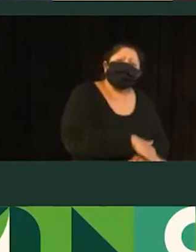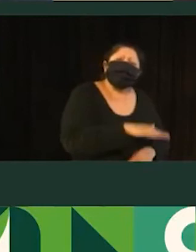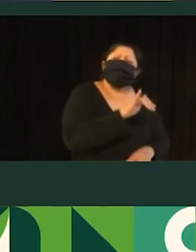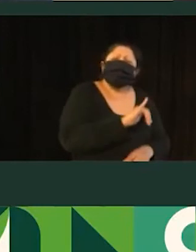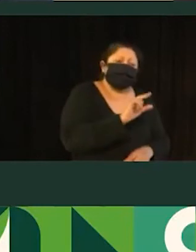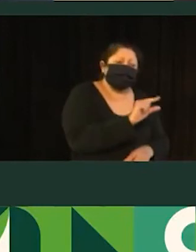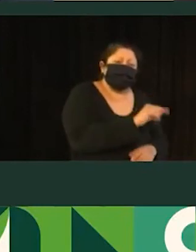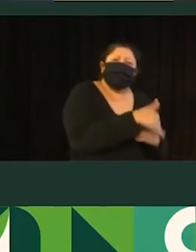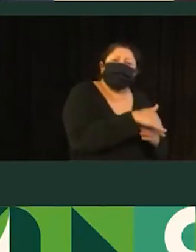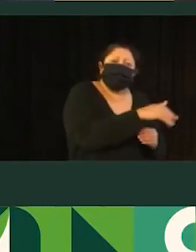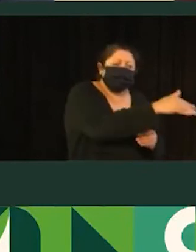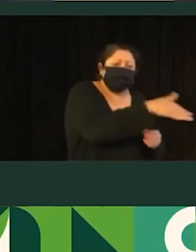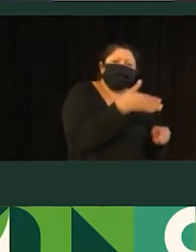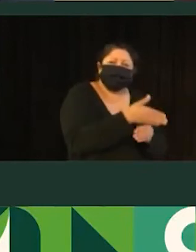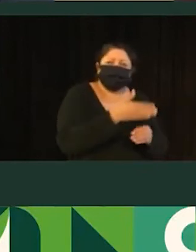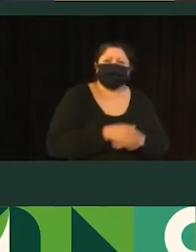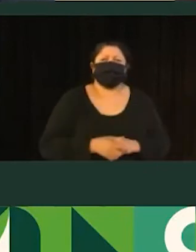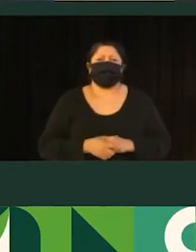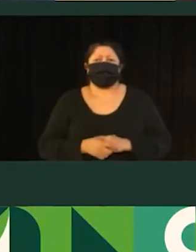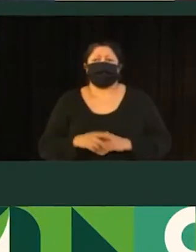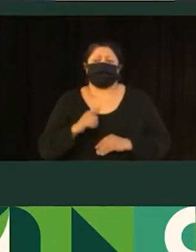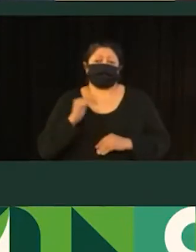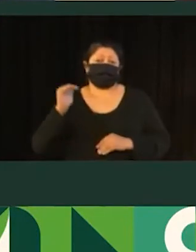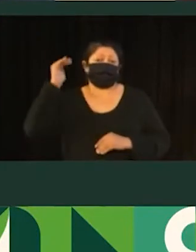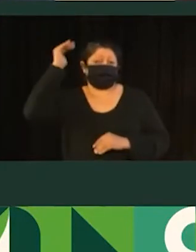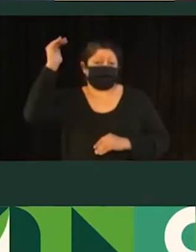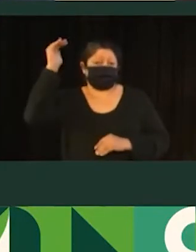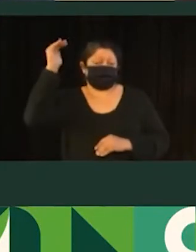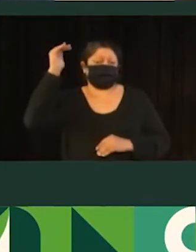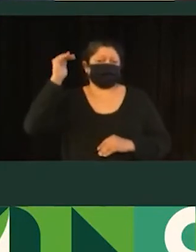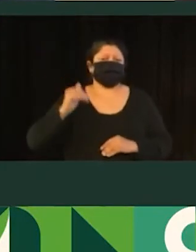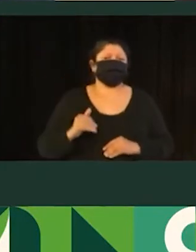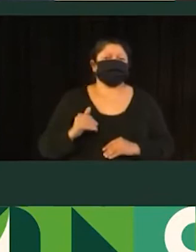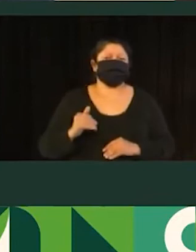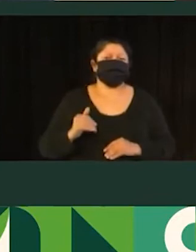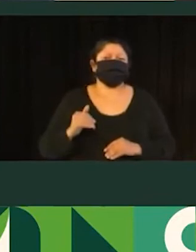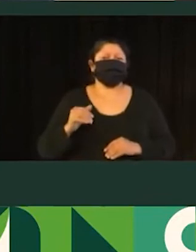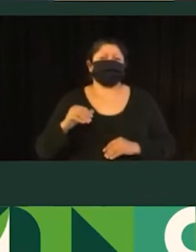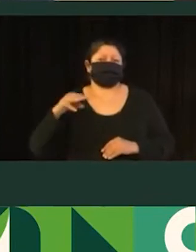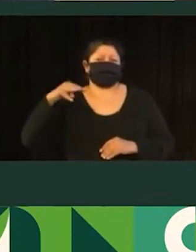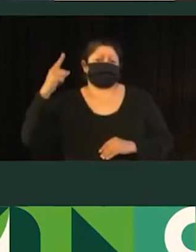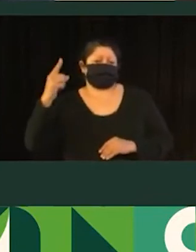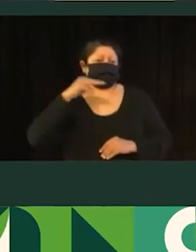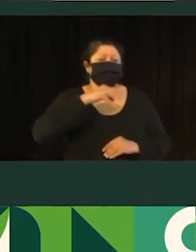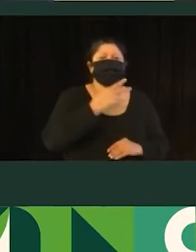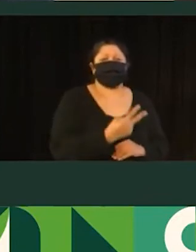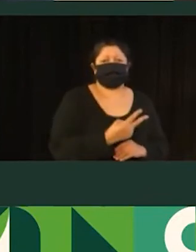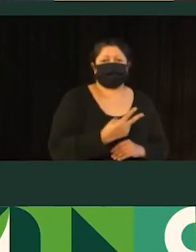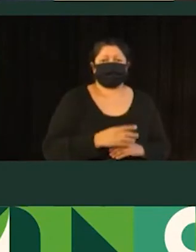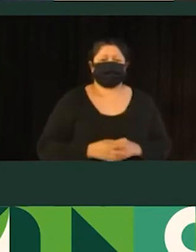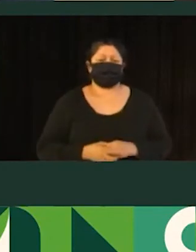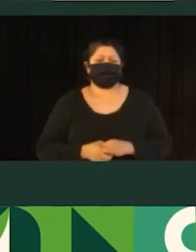Tendo ainda interseções de hierarquia mais alta, que seriam esses links 1, e links 2, uma segunda hierarquia de interseções.